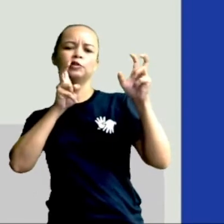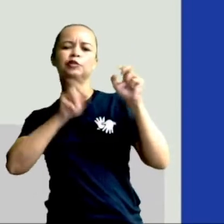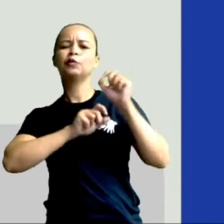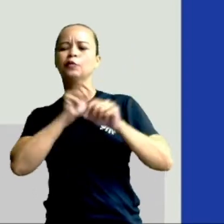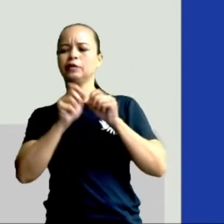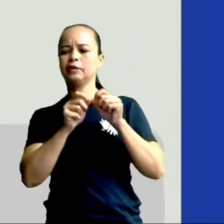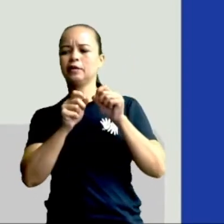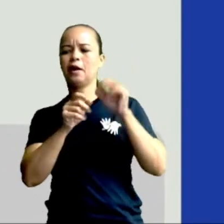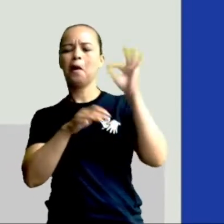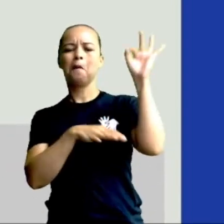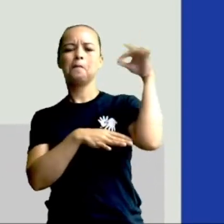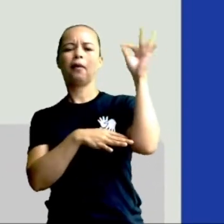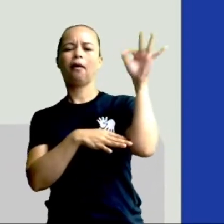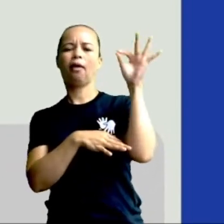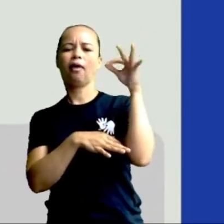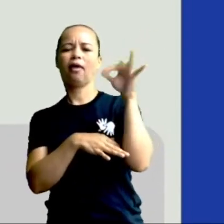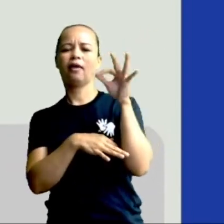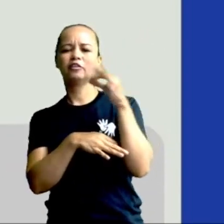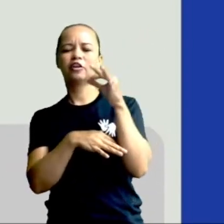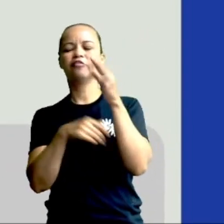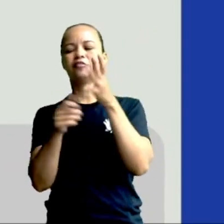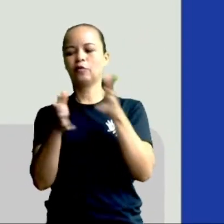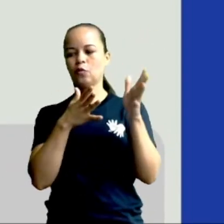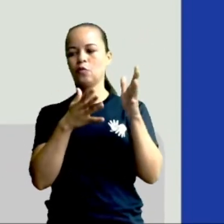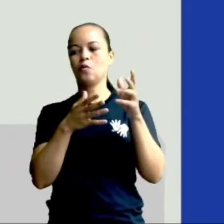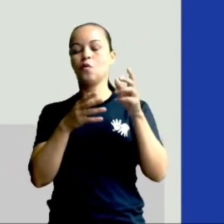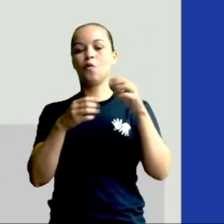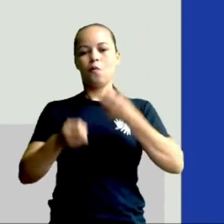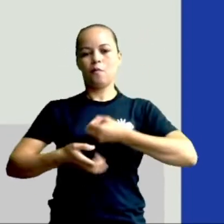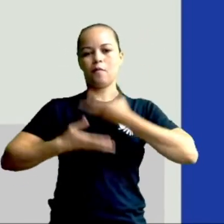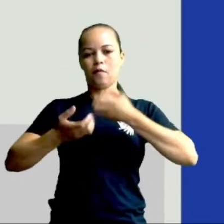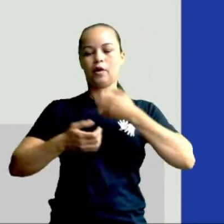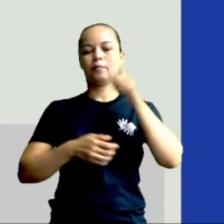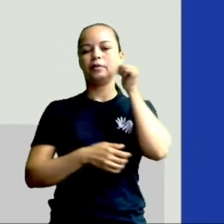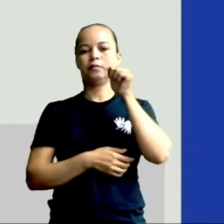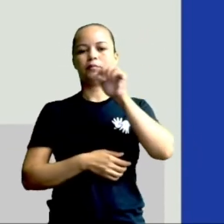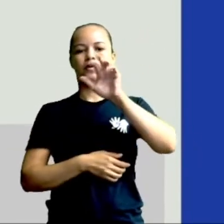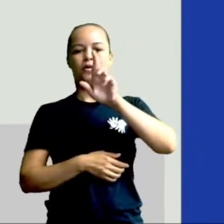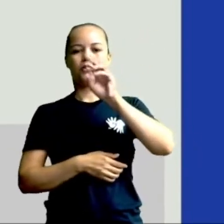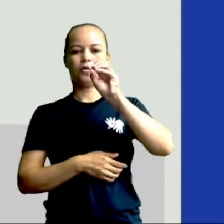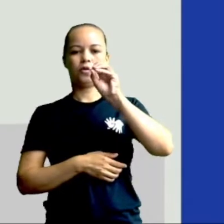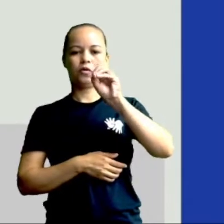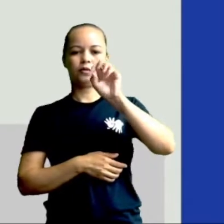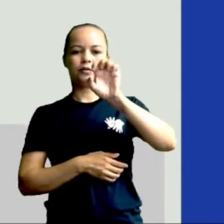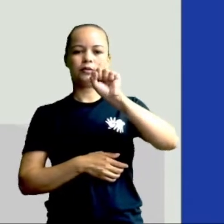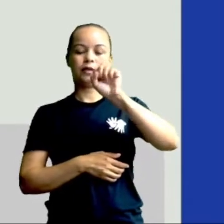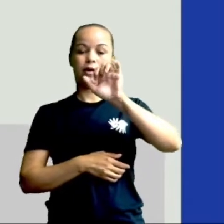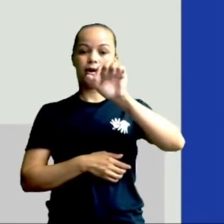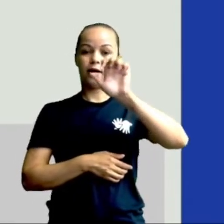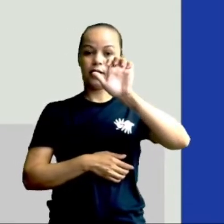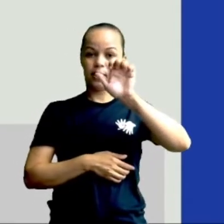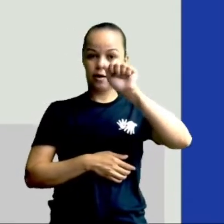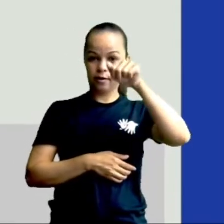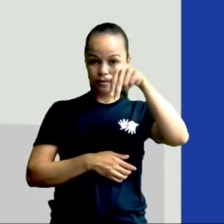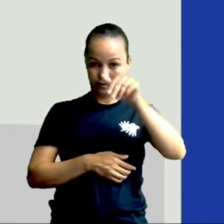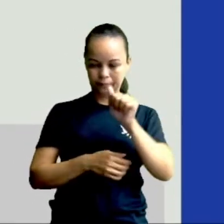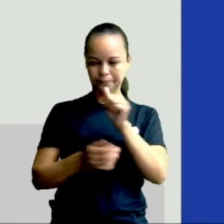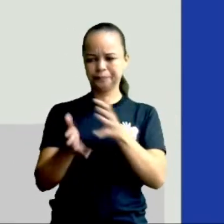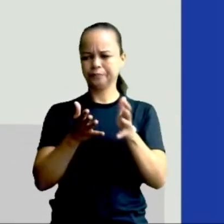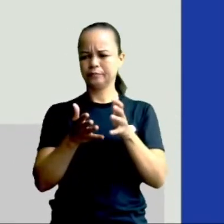Beija-flor, um poema de Roseana Murrai. Beija-flor